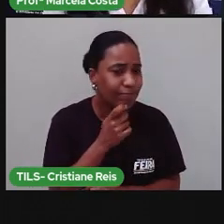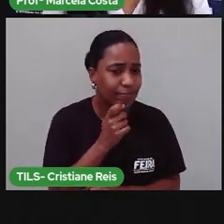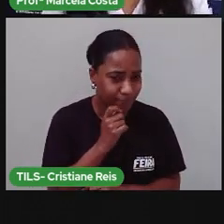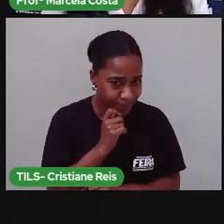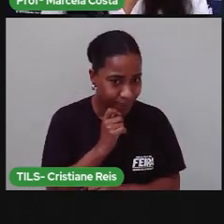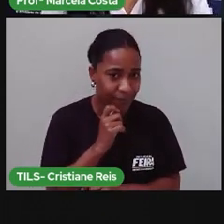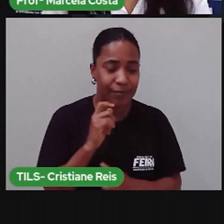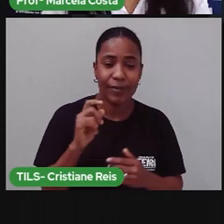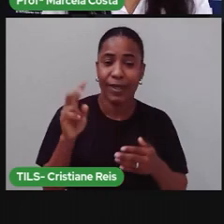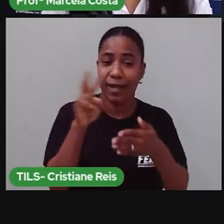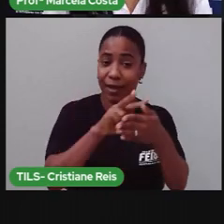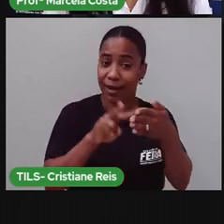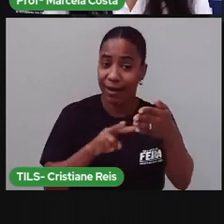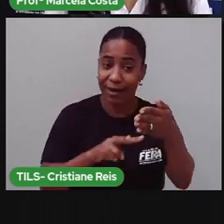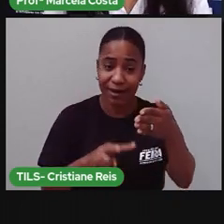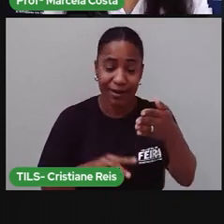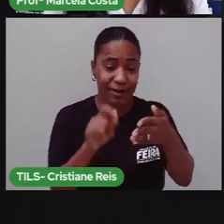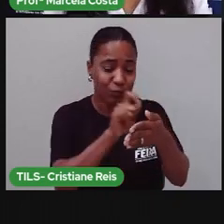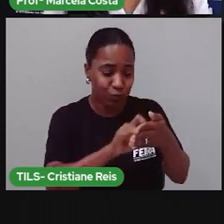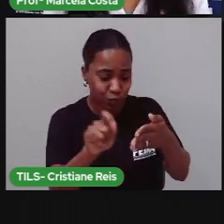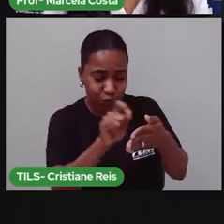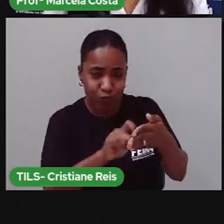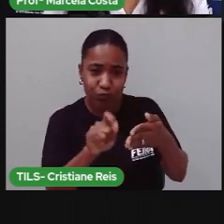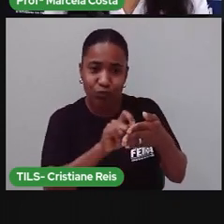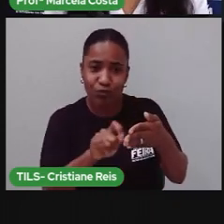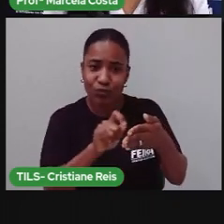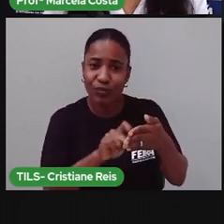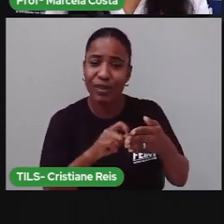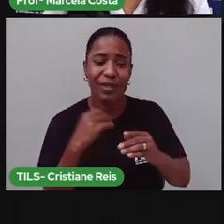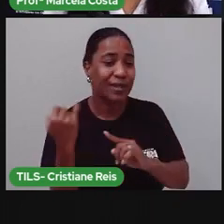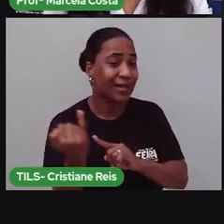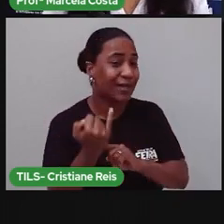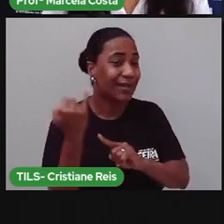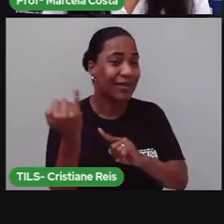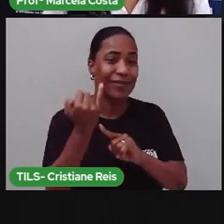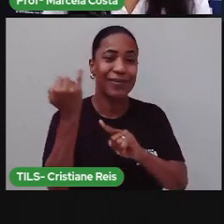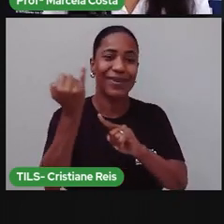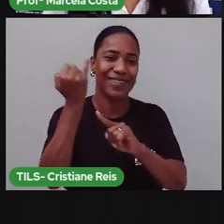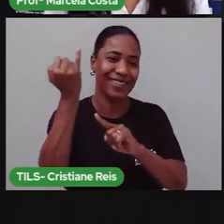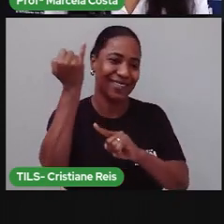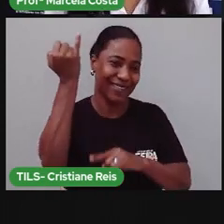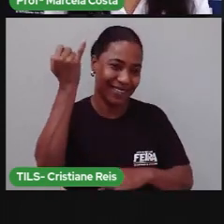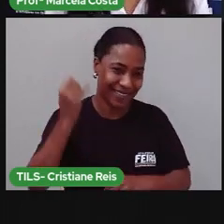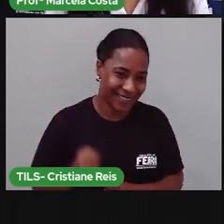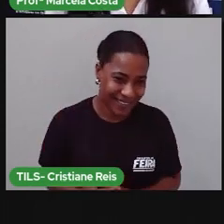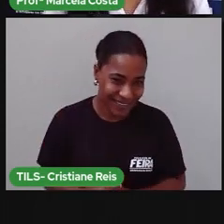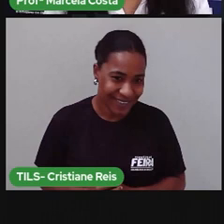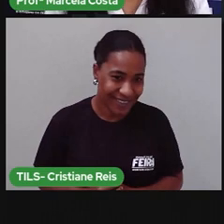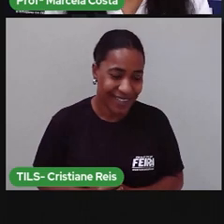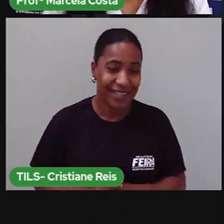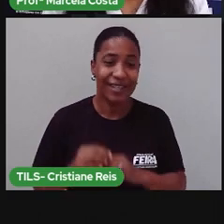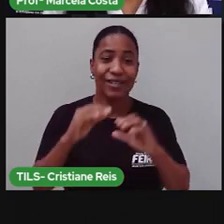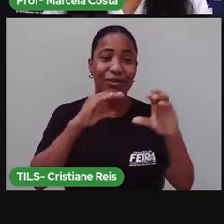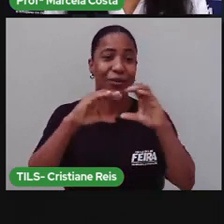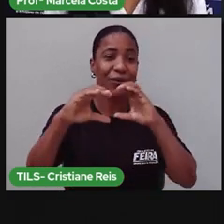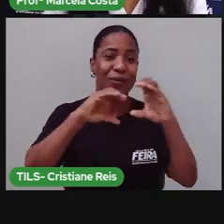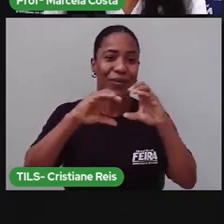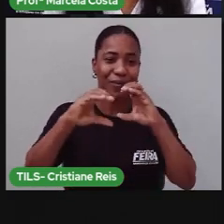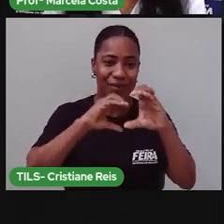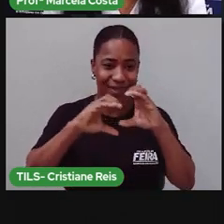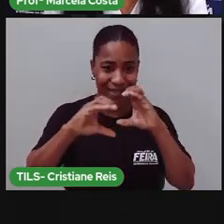Aprender a ler e a escrever é importante para que a gente, justamente, aprenda a se comunicar